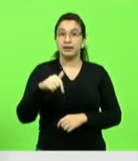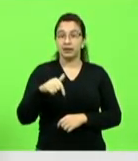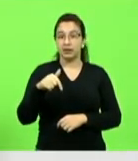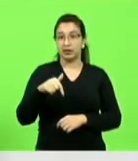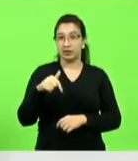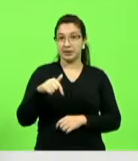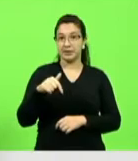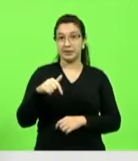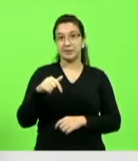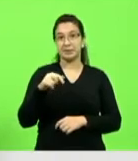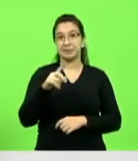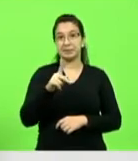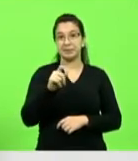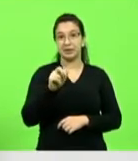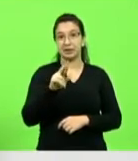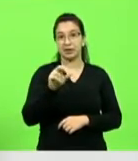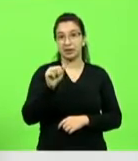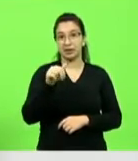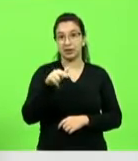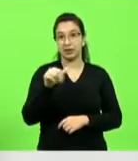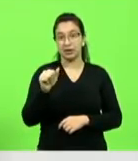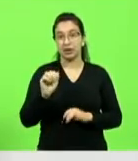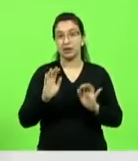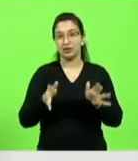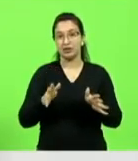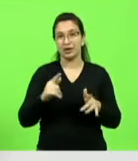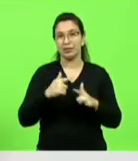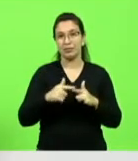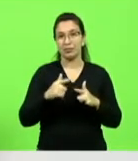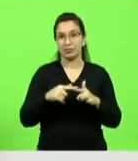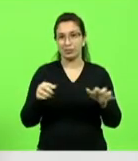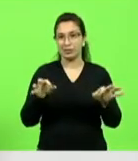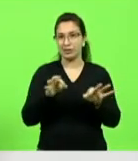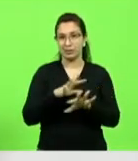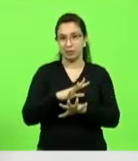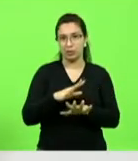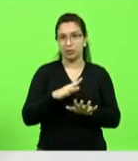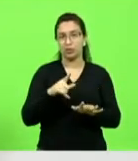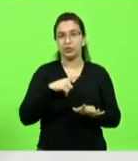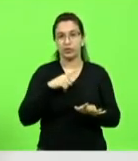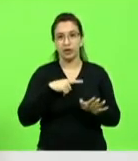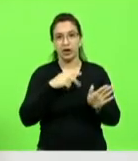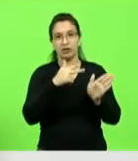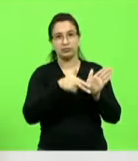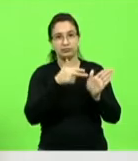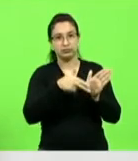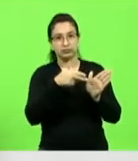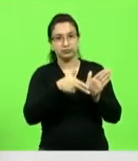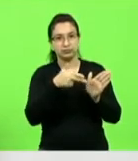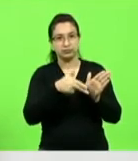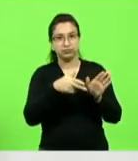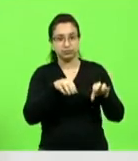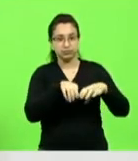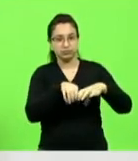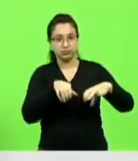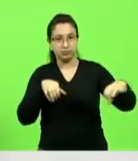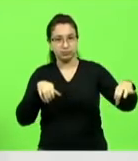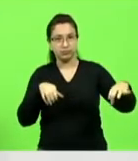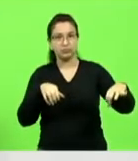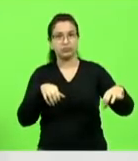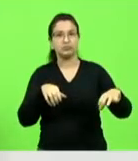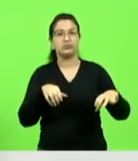O Paraná, no entanto, porque já resolveu o seu problema com o sistema ferroviário até o porto de Paranaguá. Mas que não é o nosso caso.